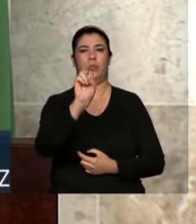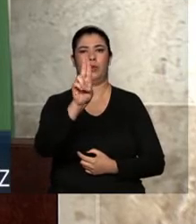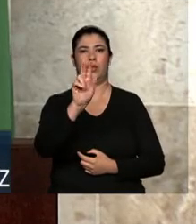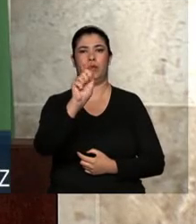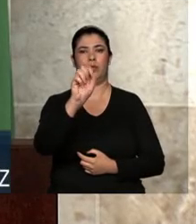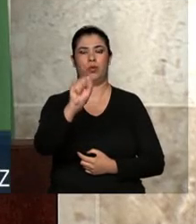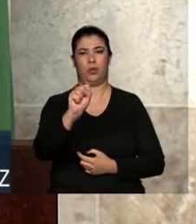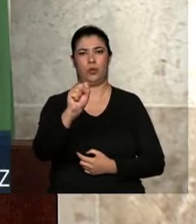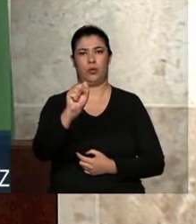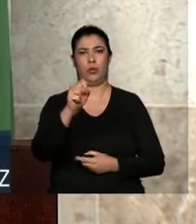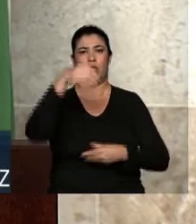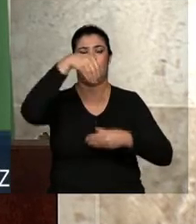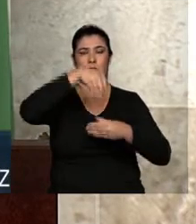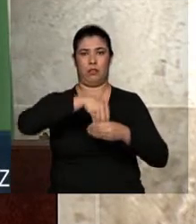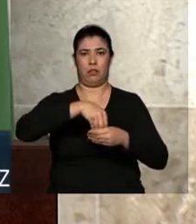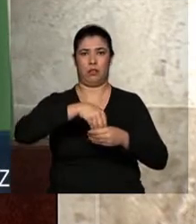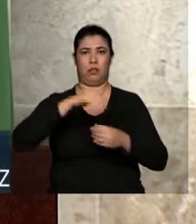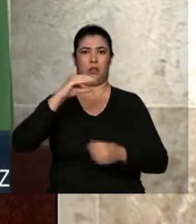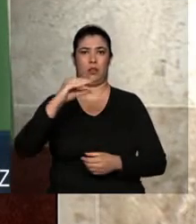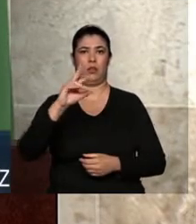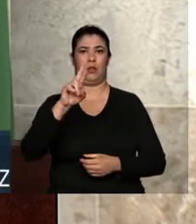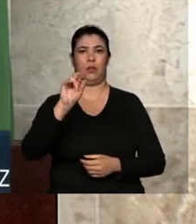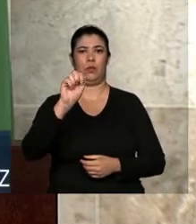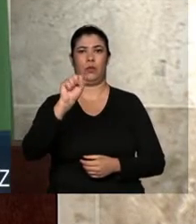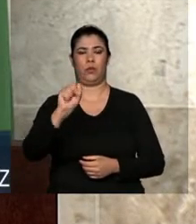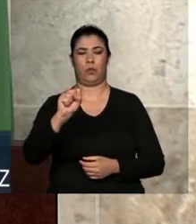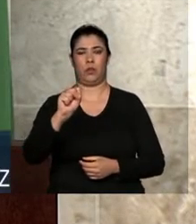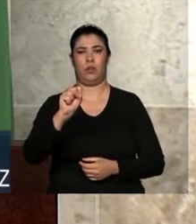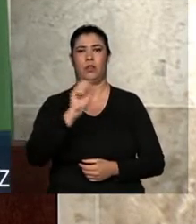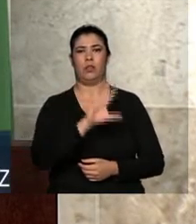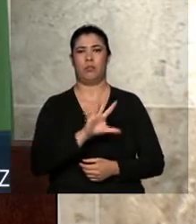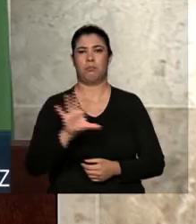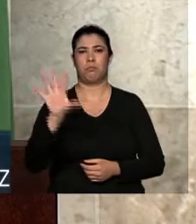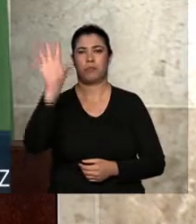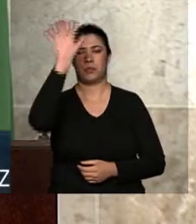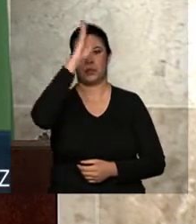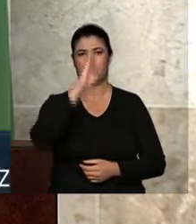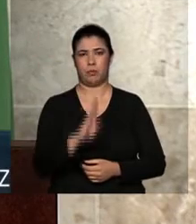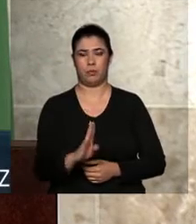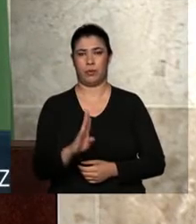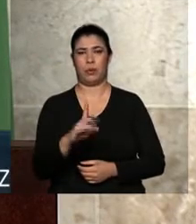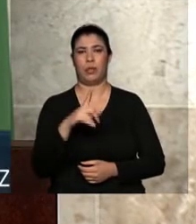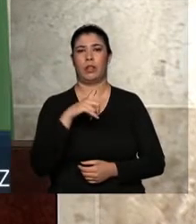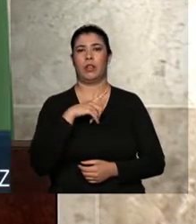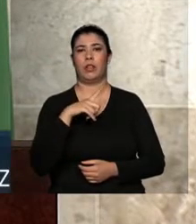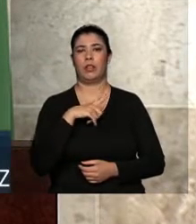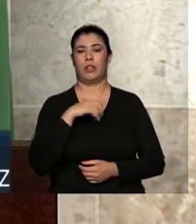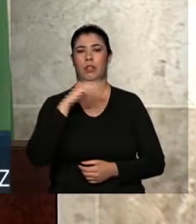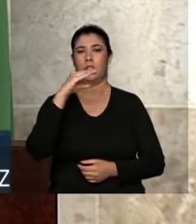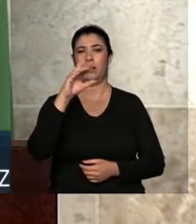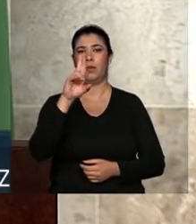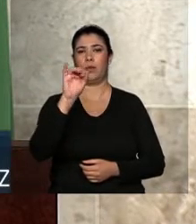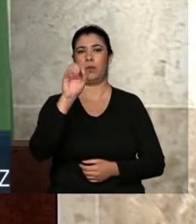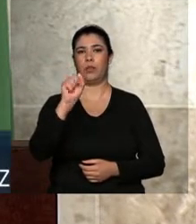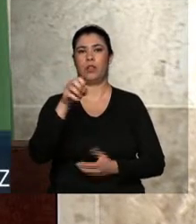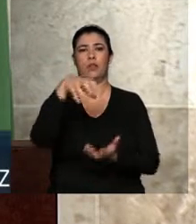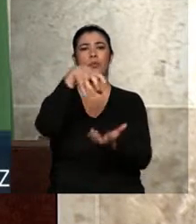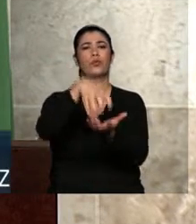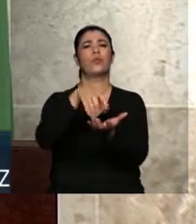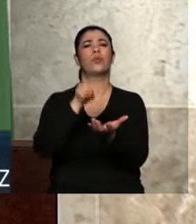tanto nos CRAS como nos CRAS, que são os centros